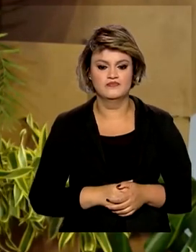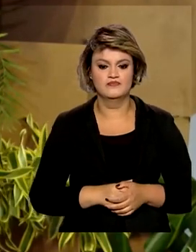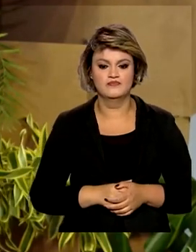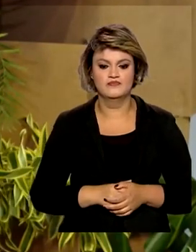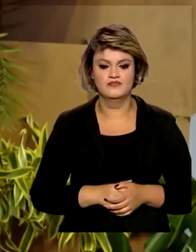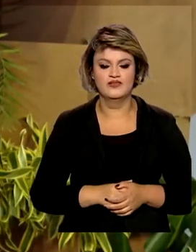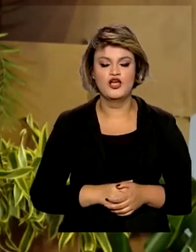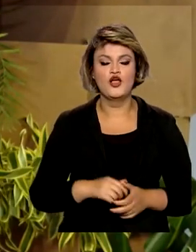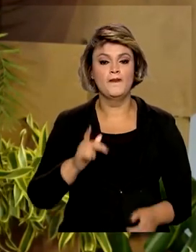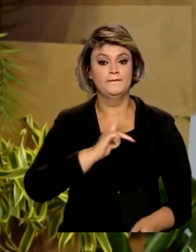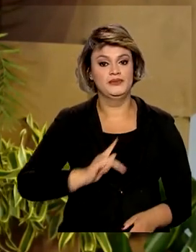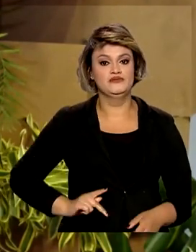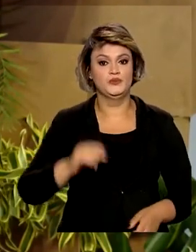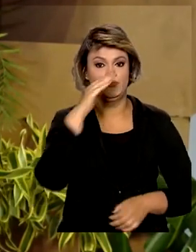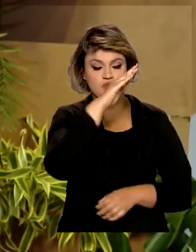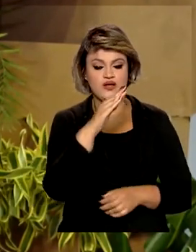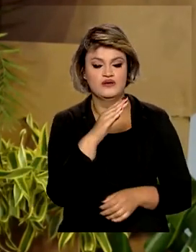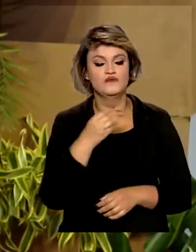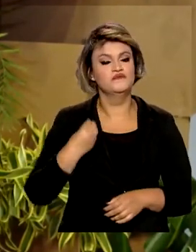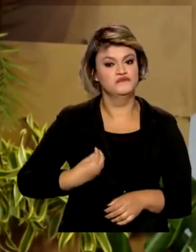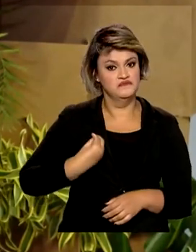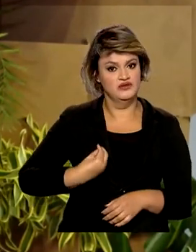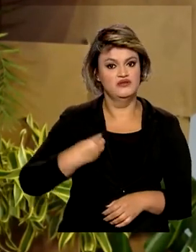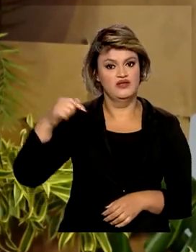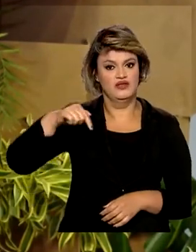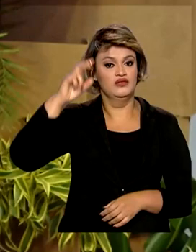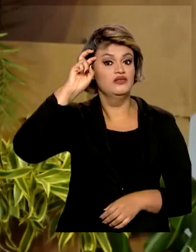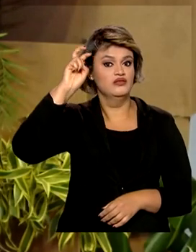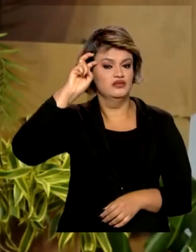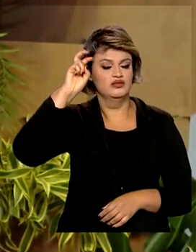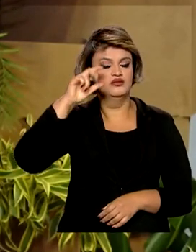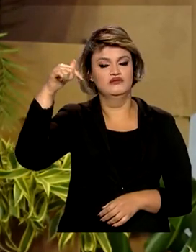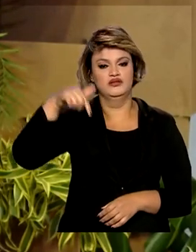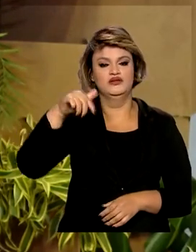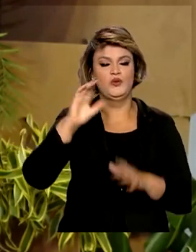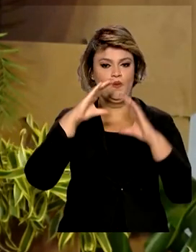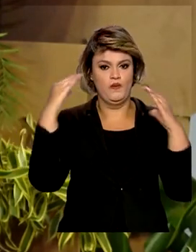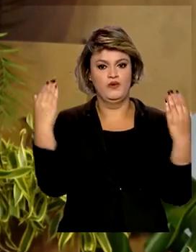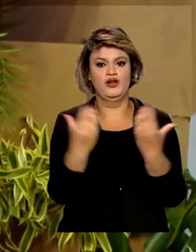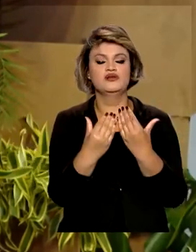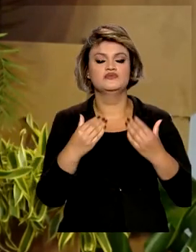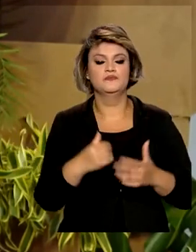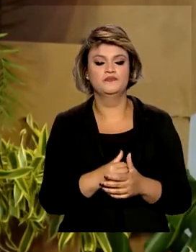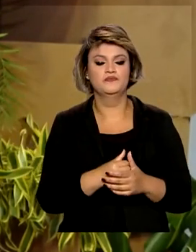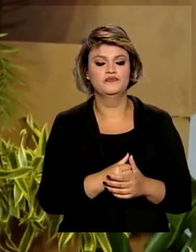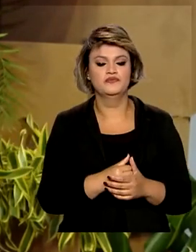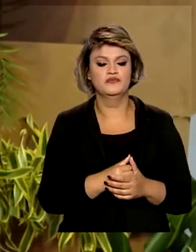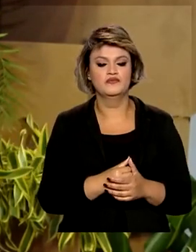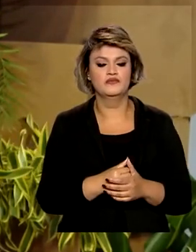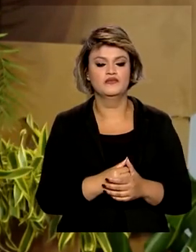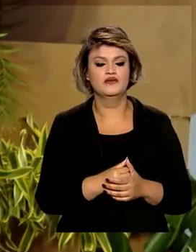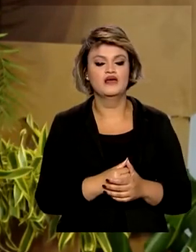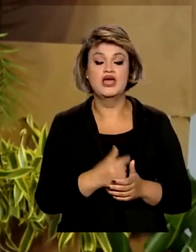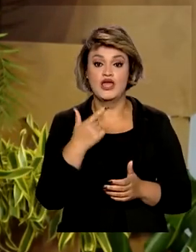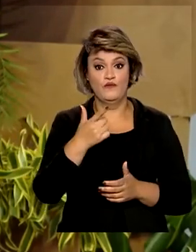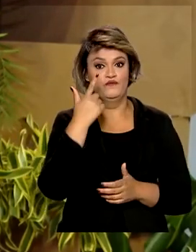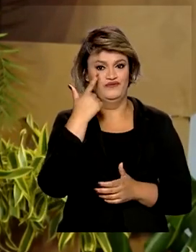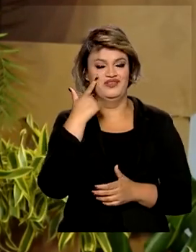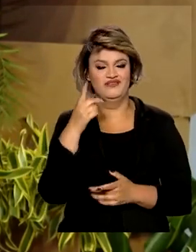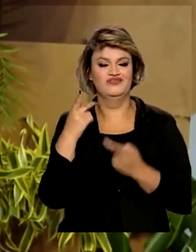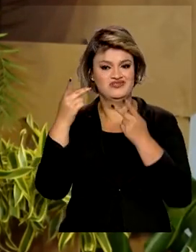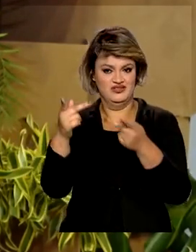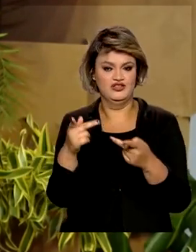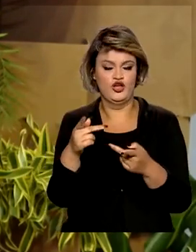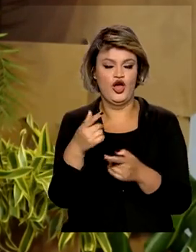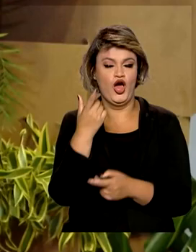E o presidente Jair Bolsonaro esteve nesta quinta-feira aqui no Congresso Mercado Global de Carbono. Eu acompanhei a visita